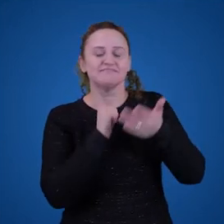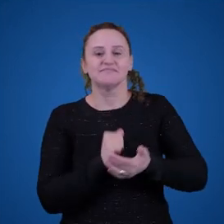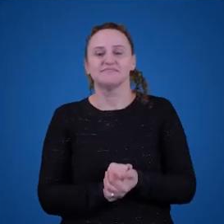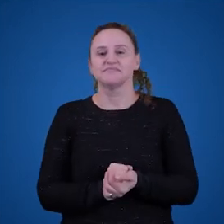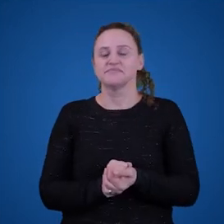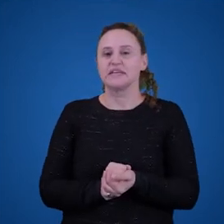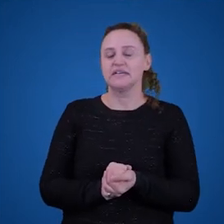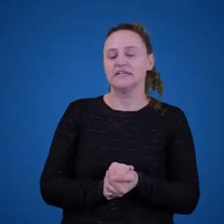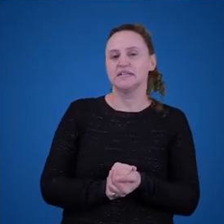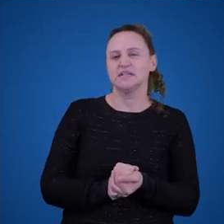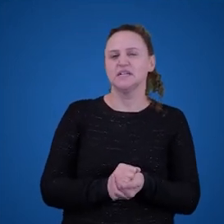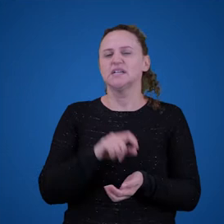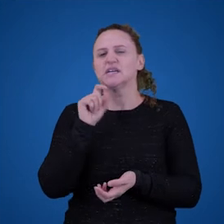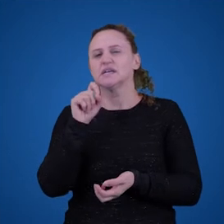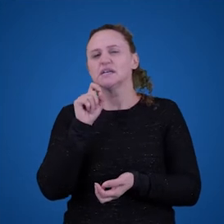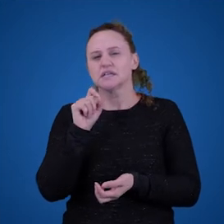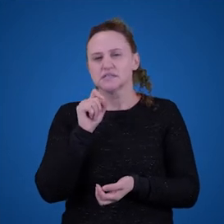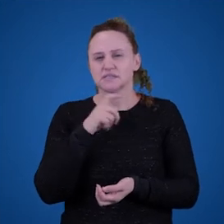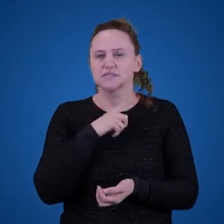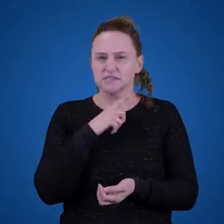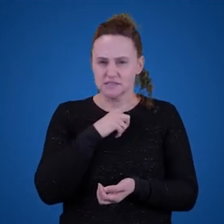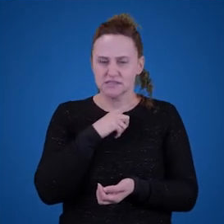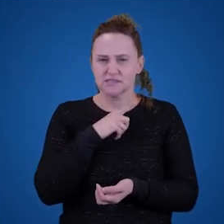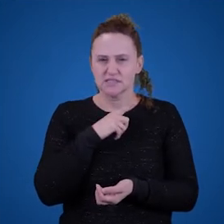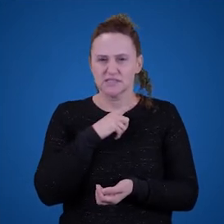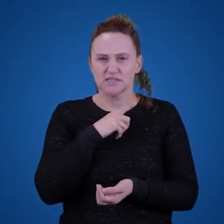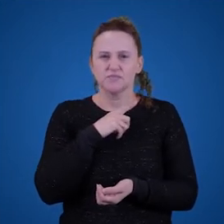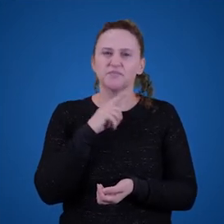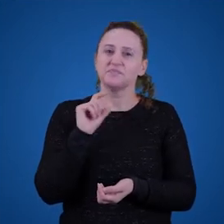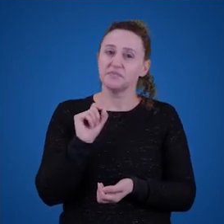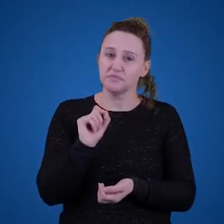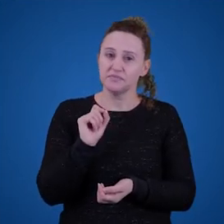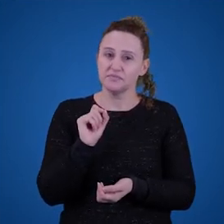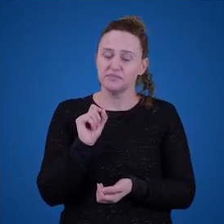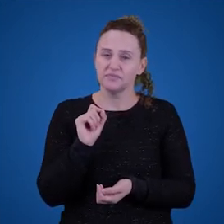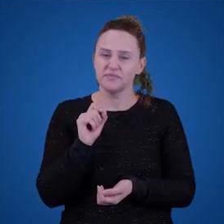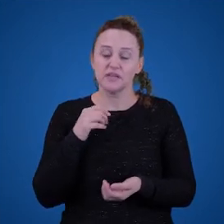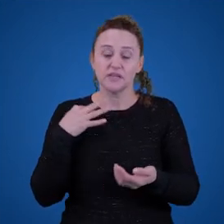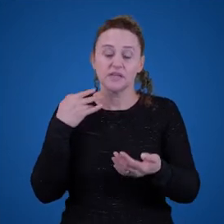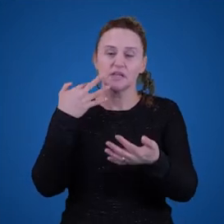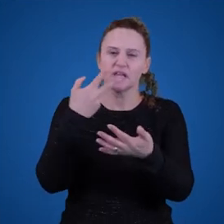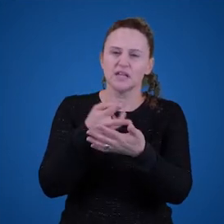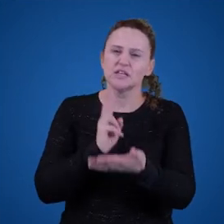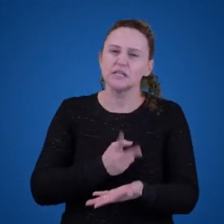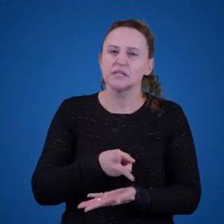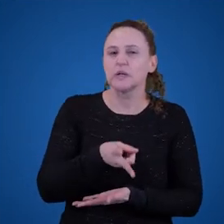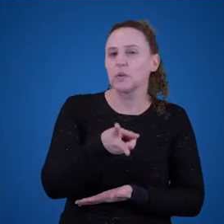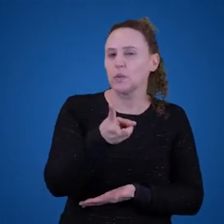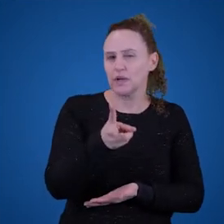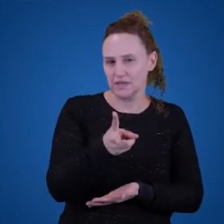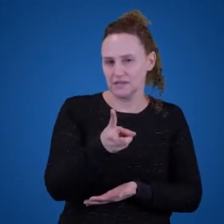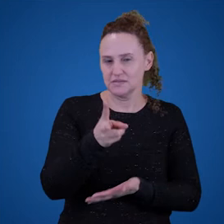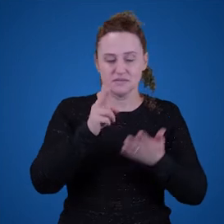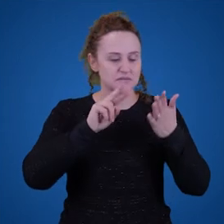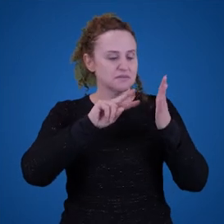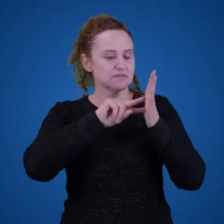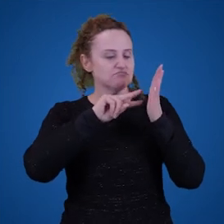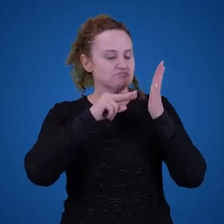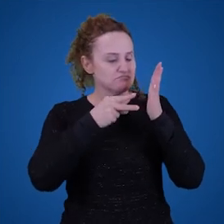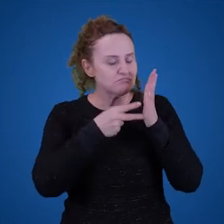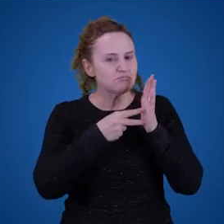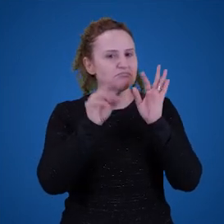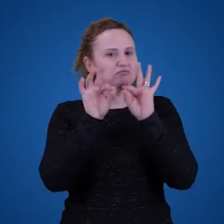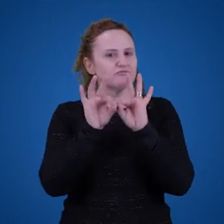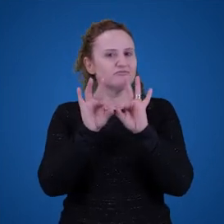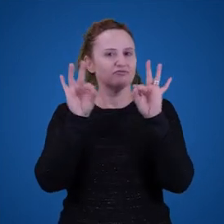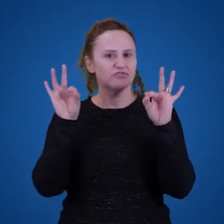especial, certo? Algumas sequências de marcas ou ruídos são frases dotadas de significado. Então, essa